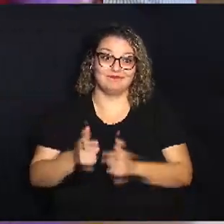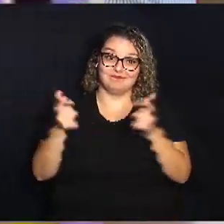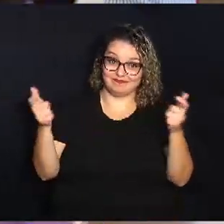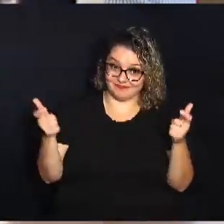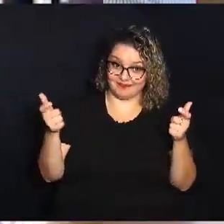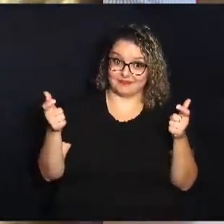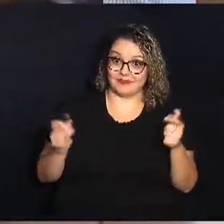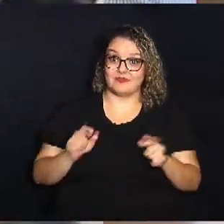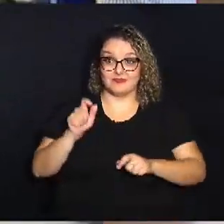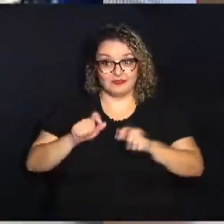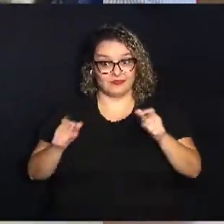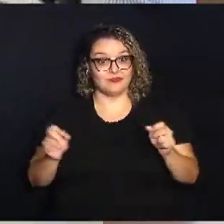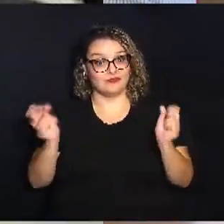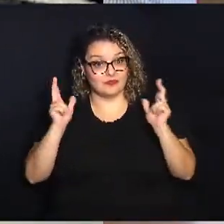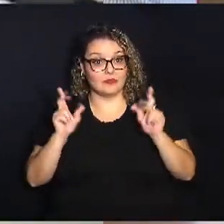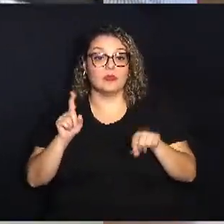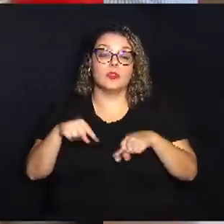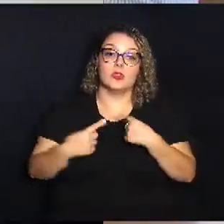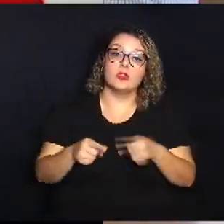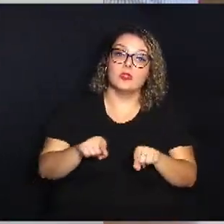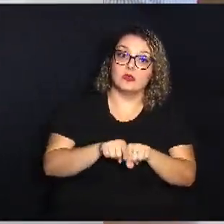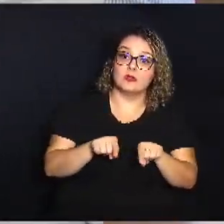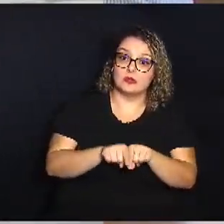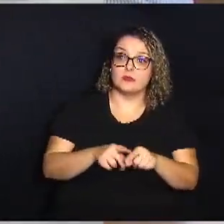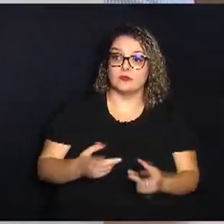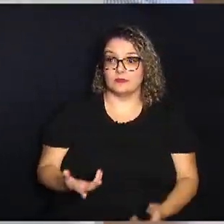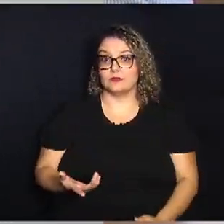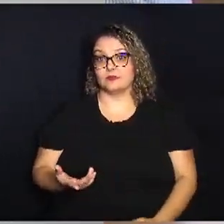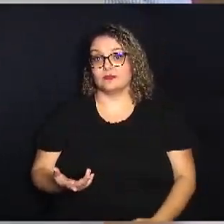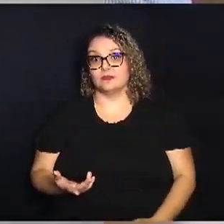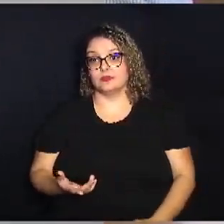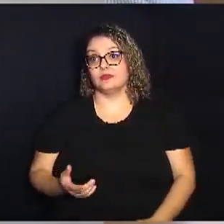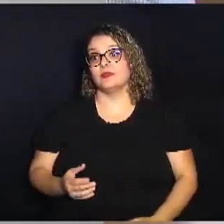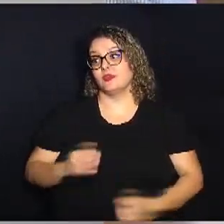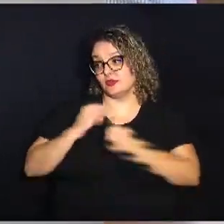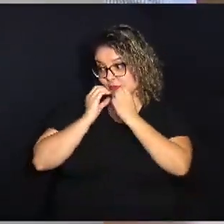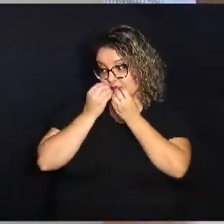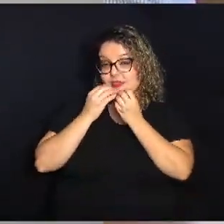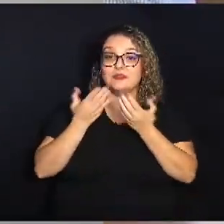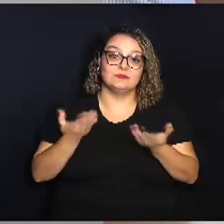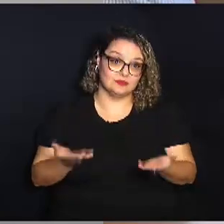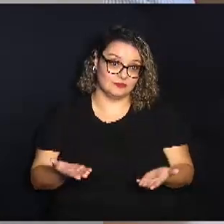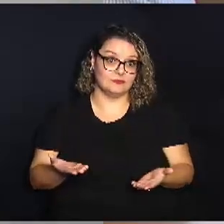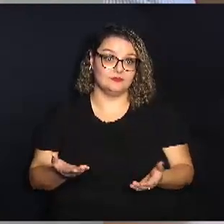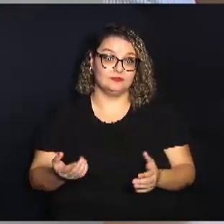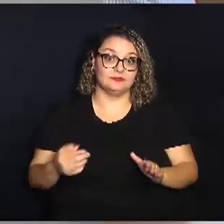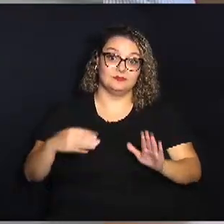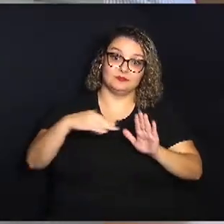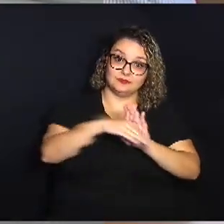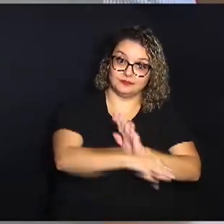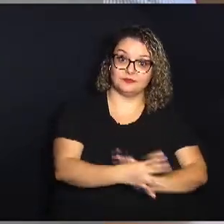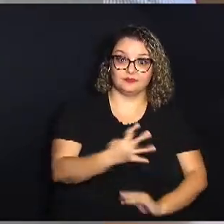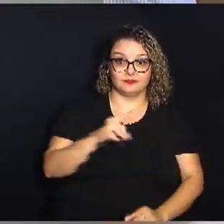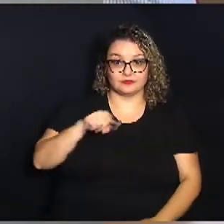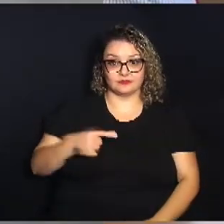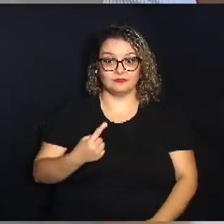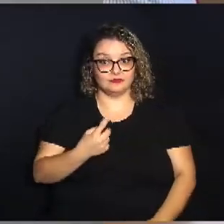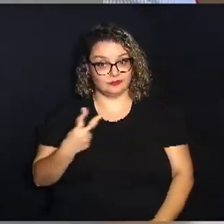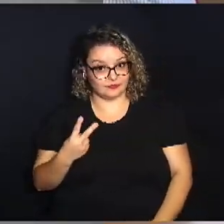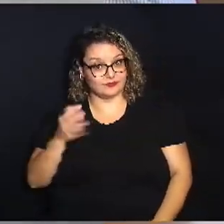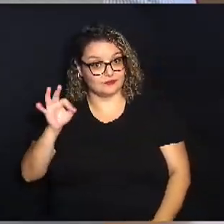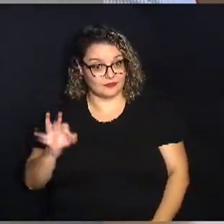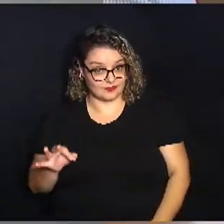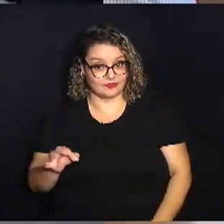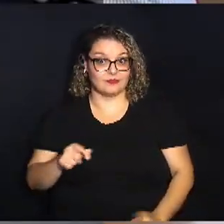tem que ficar atentas por outro lado o milho o milho por exemplo caiu 4,12% nesses quatro